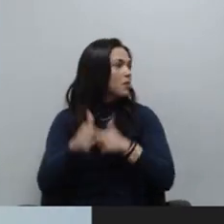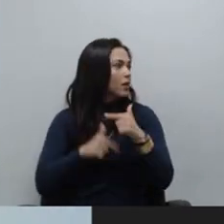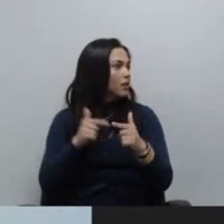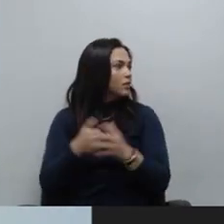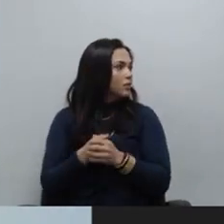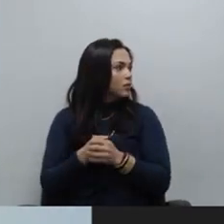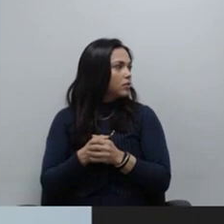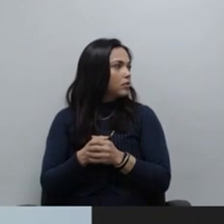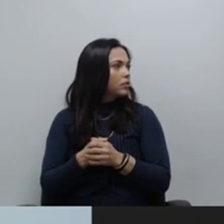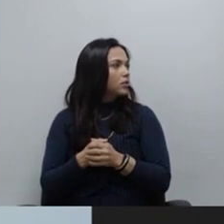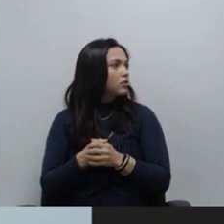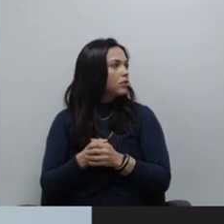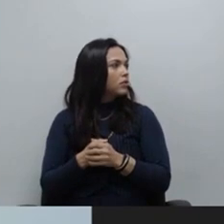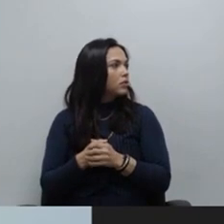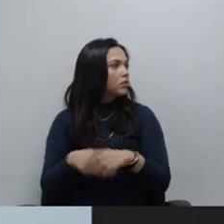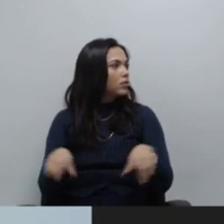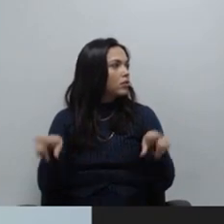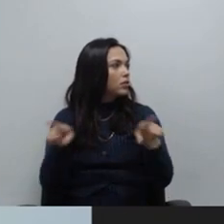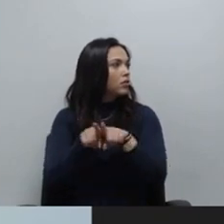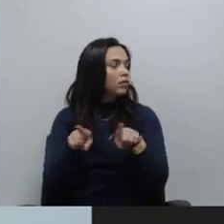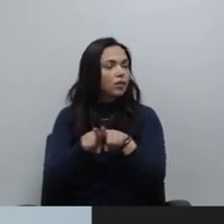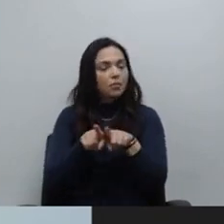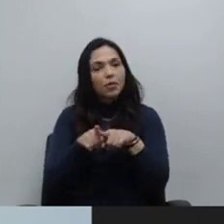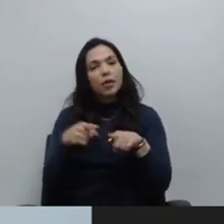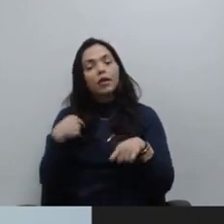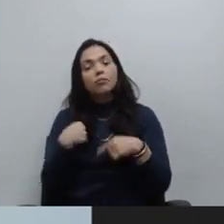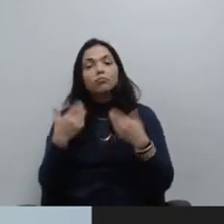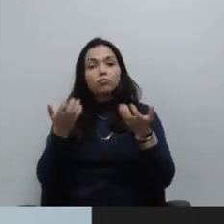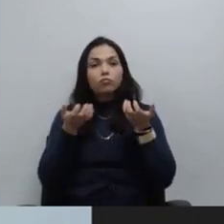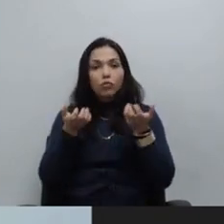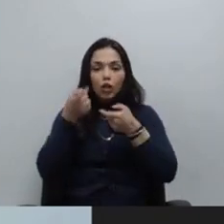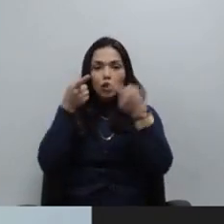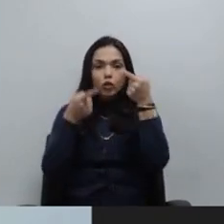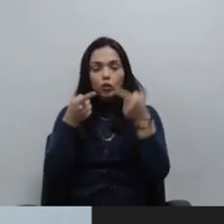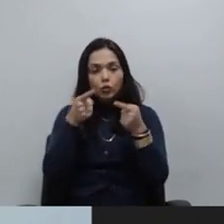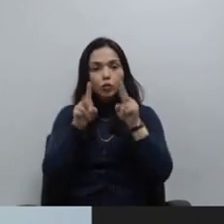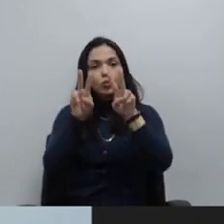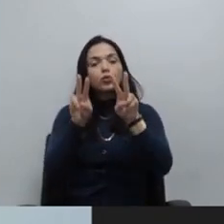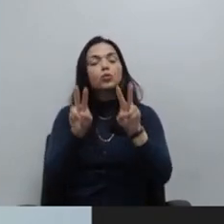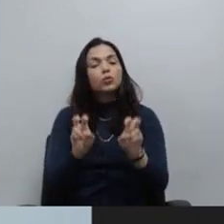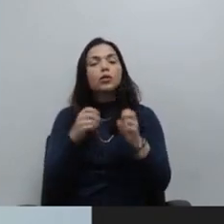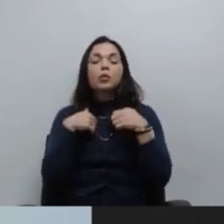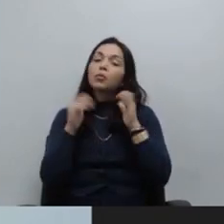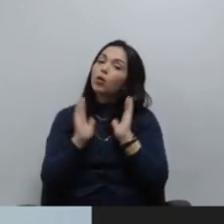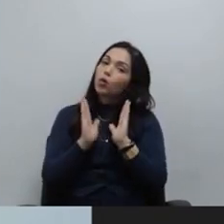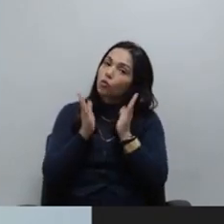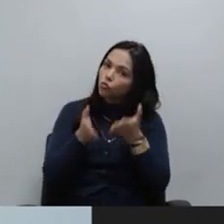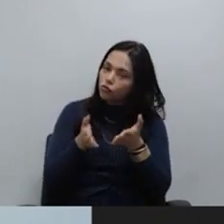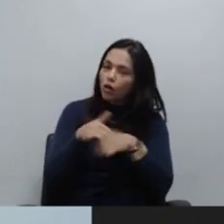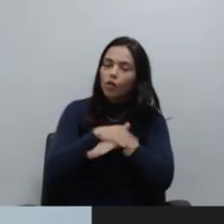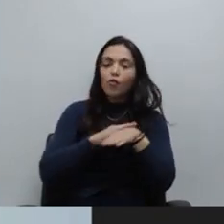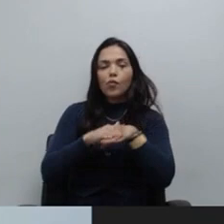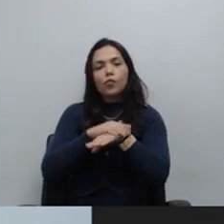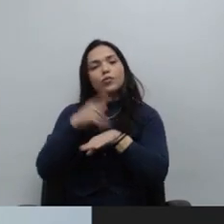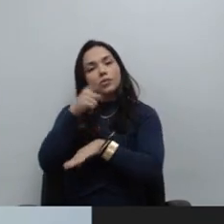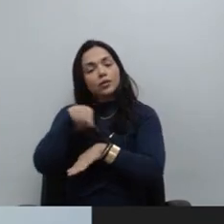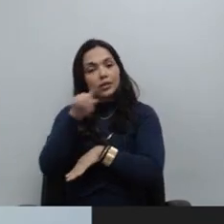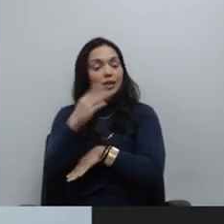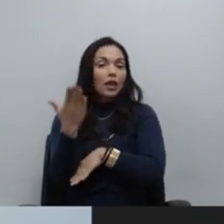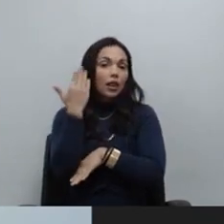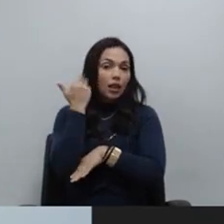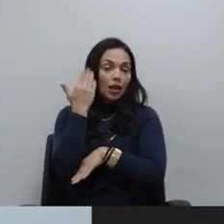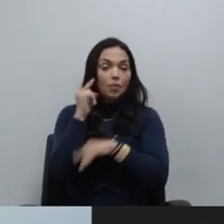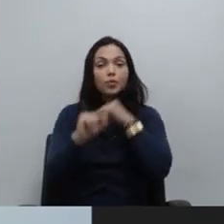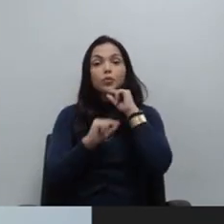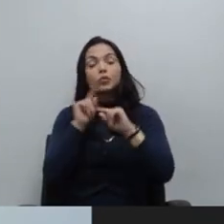Além disso, presidente, eu volto a discutir aqui e trazer para o colegiado um tema que eu já debati anteriormente, que